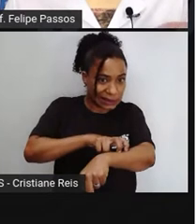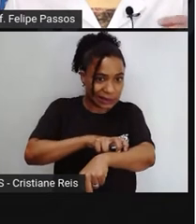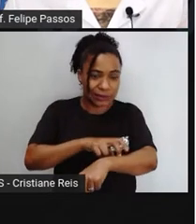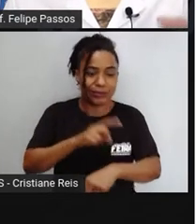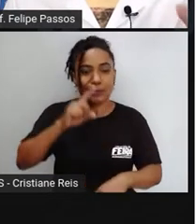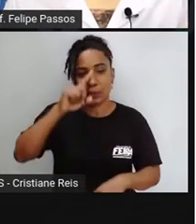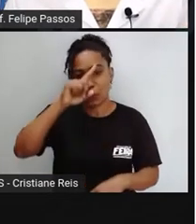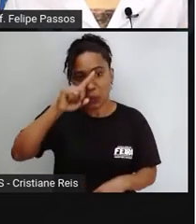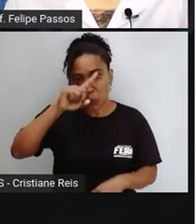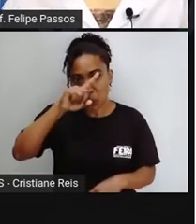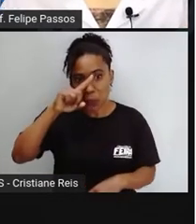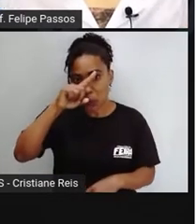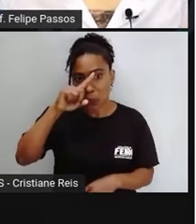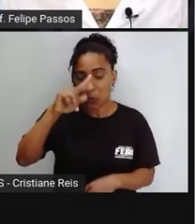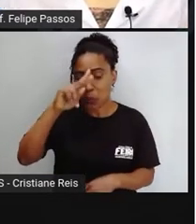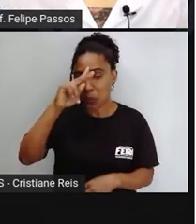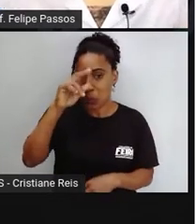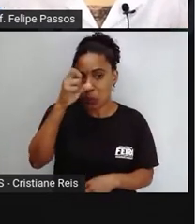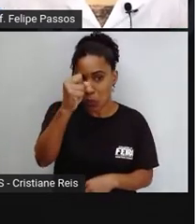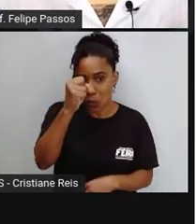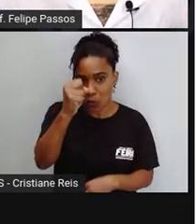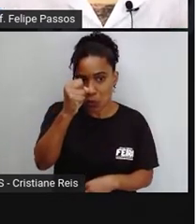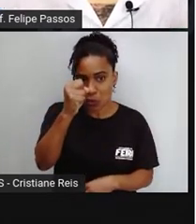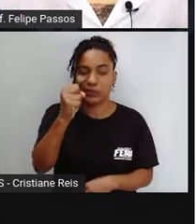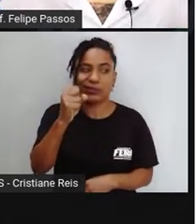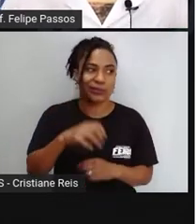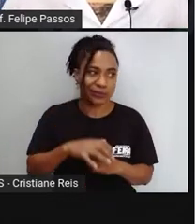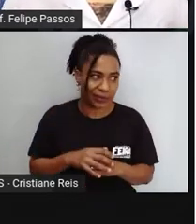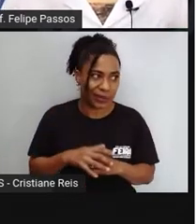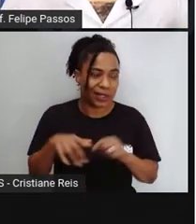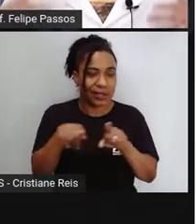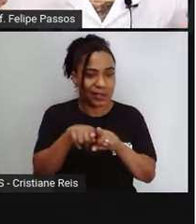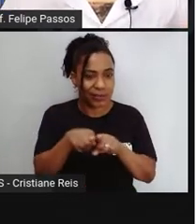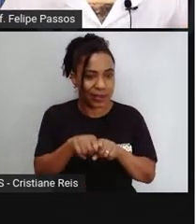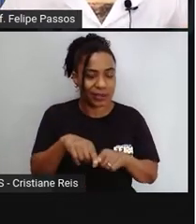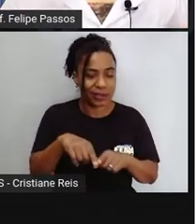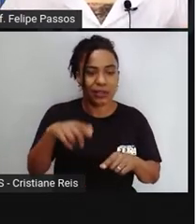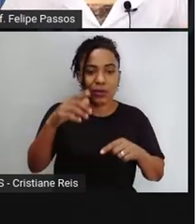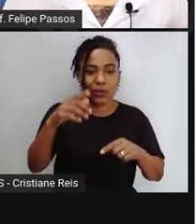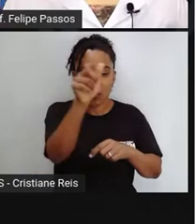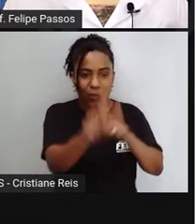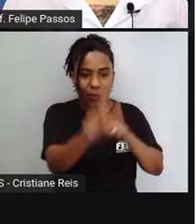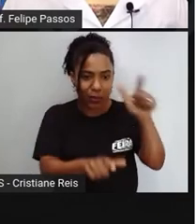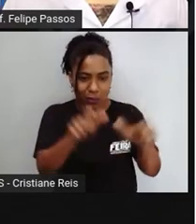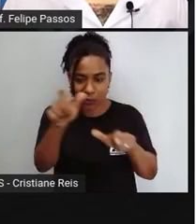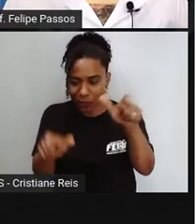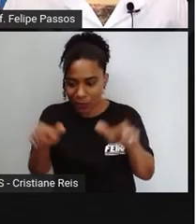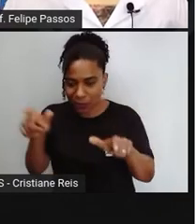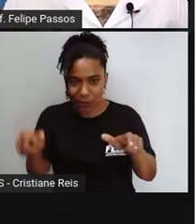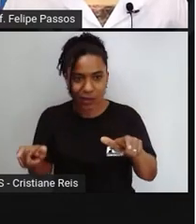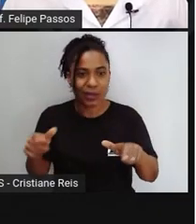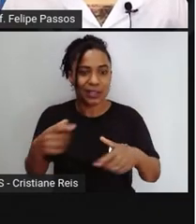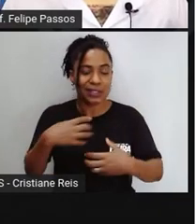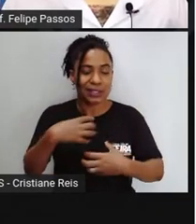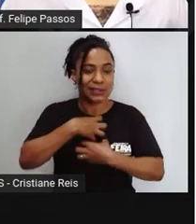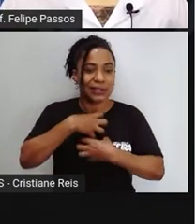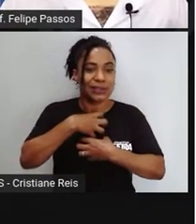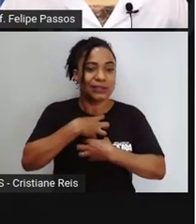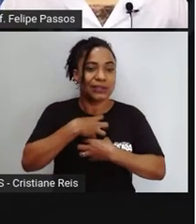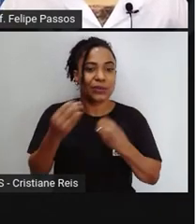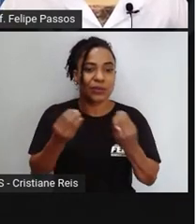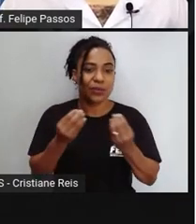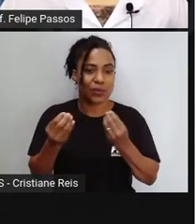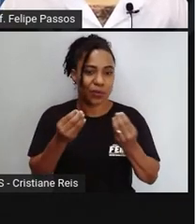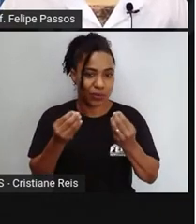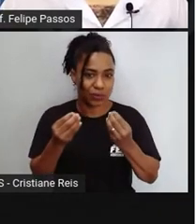só, mas tem também esse viés da saúde e de como o corpo da pessoa reage. O tratamento varia,